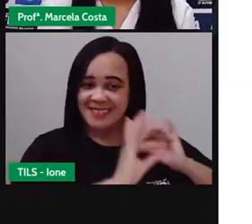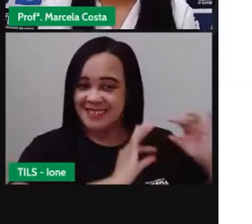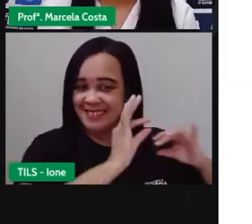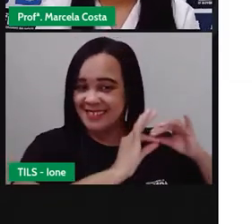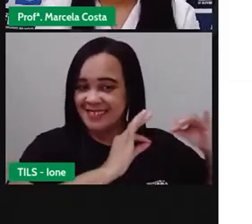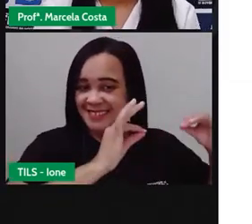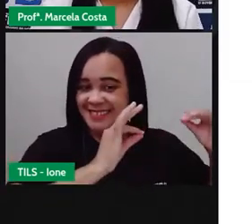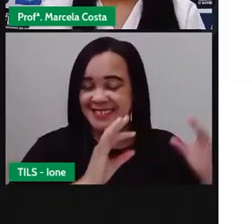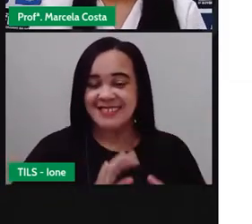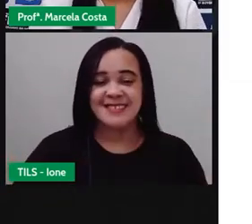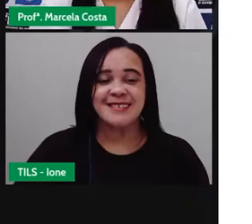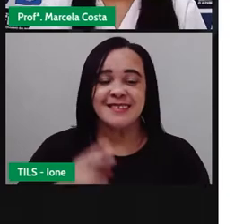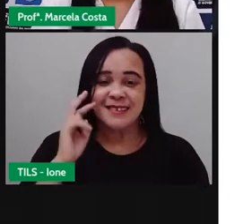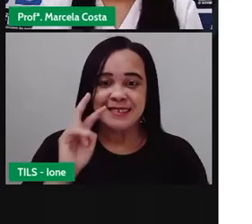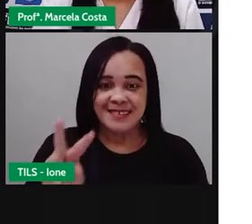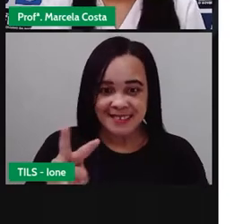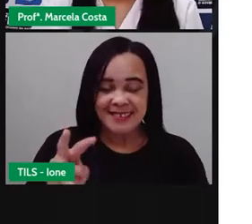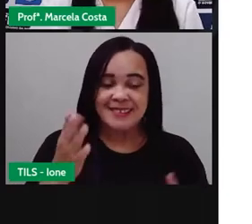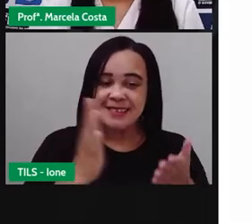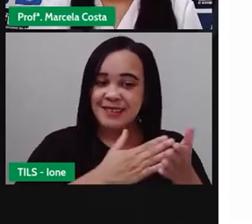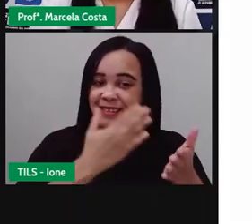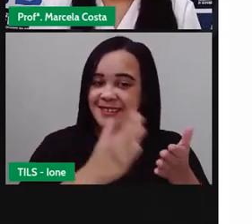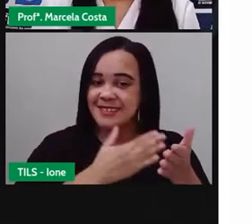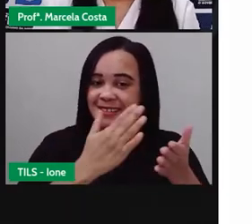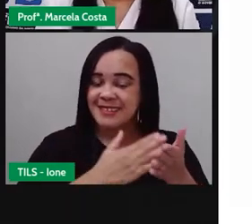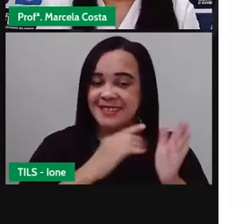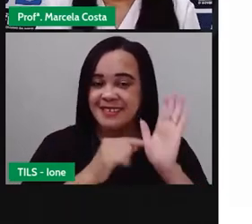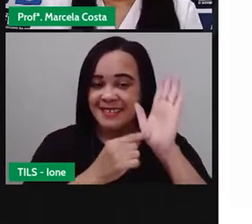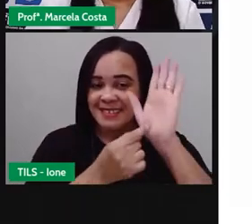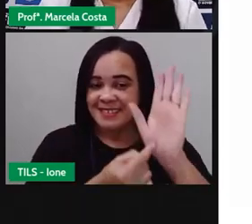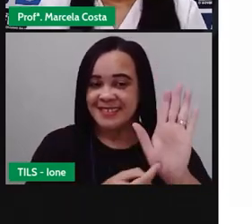Observem aqui a capa desse livro.